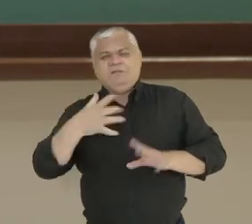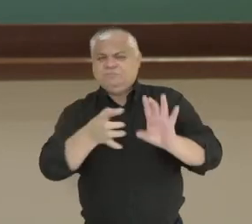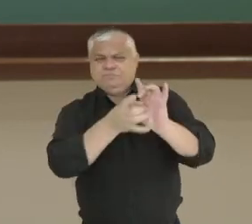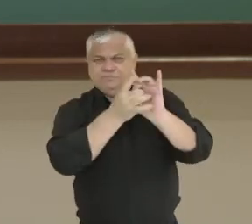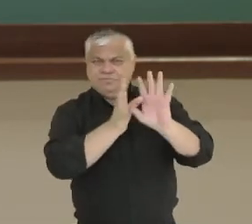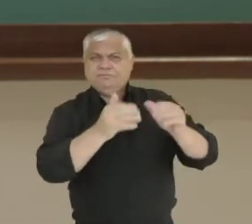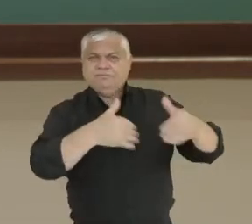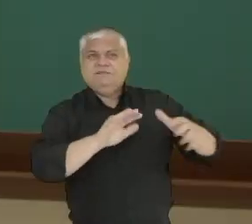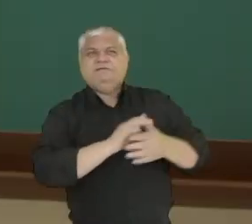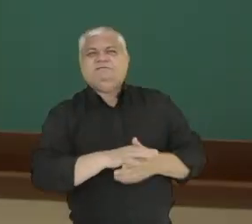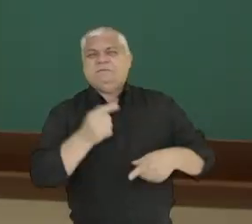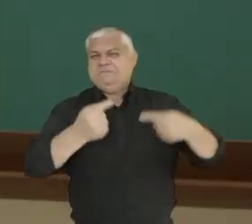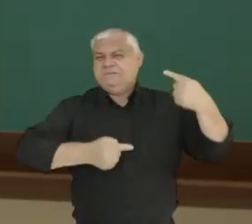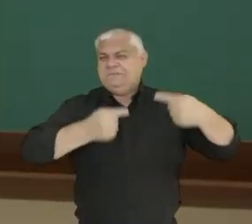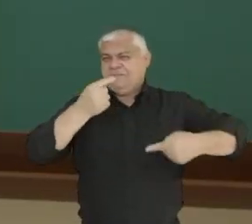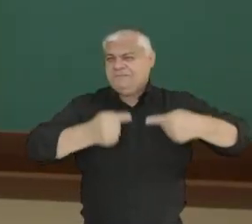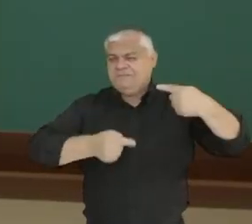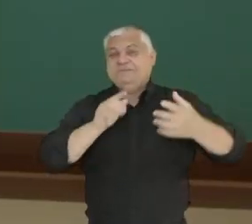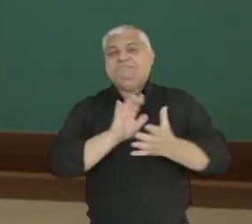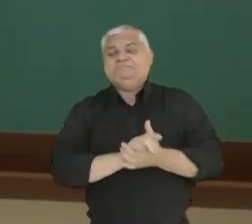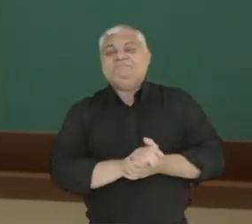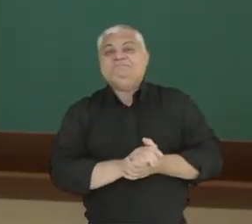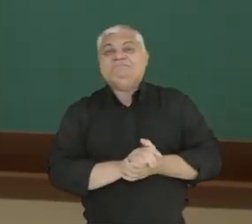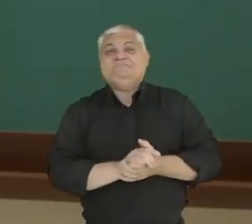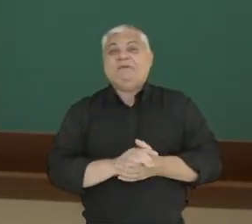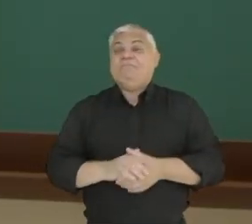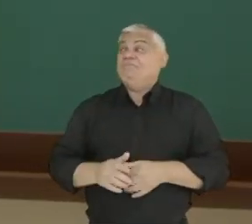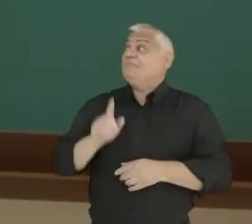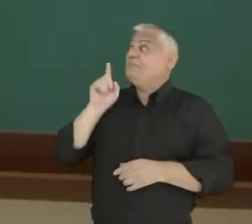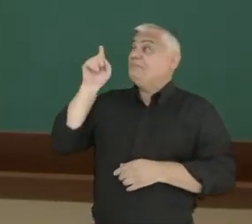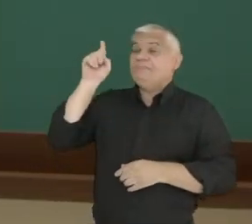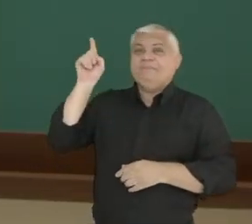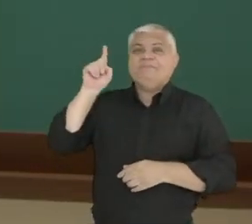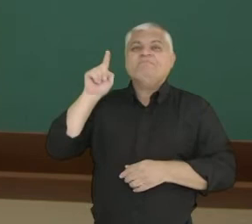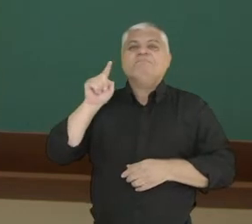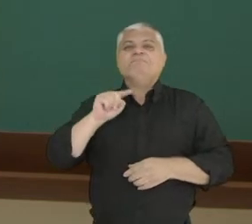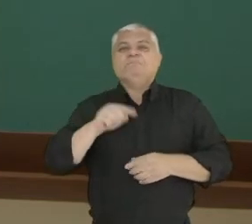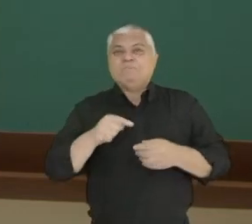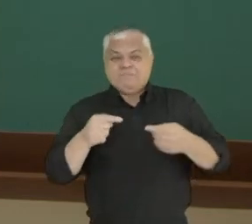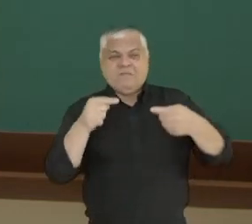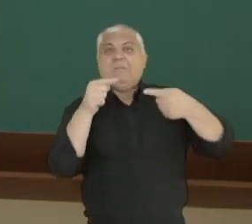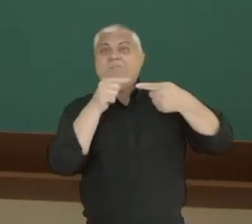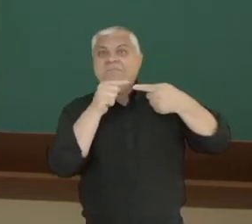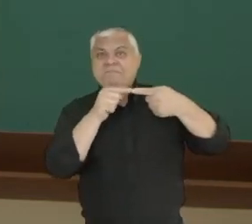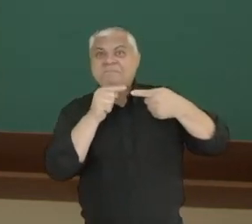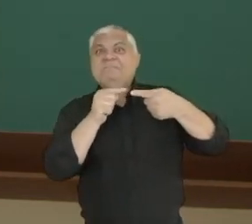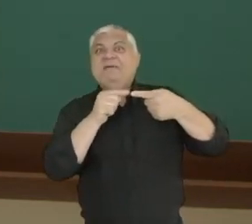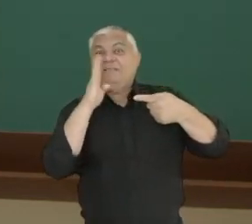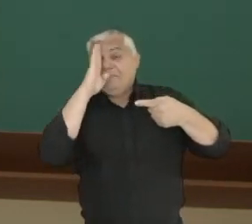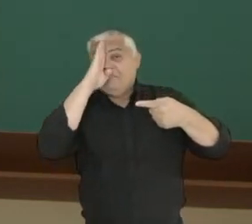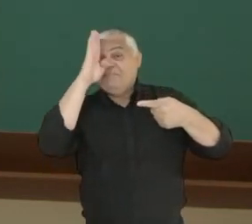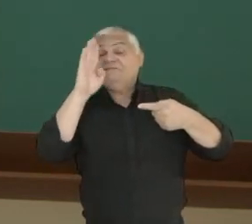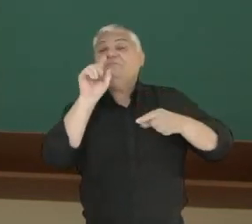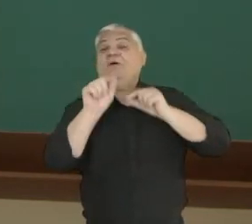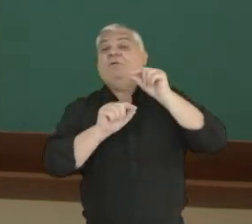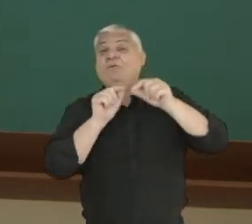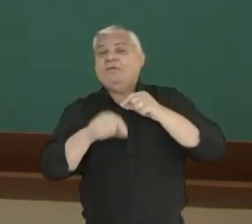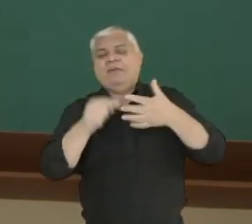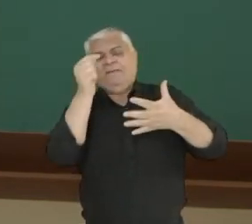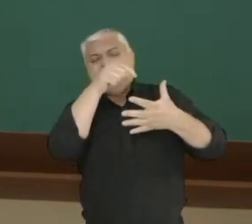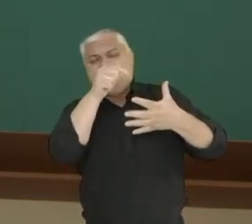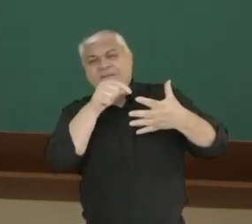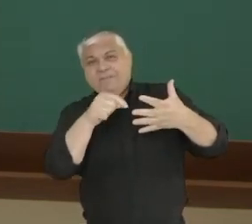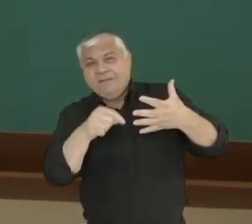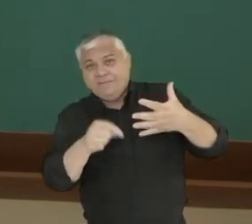brasileira. E nós temos a meta síntese. O governo dele vai ser caracterizado por muitas metas, como eu já falei,